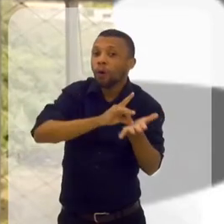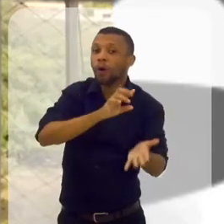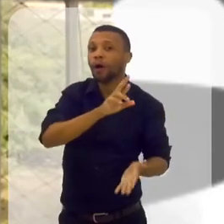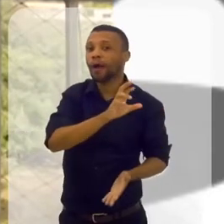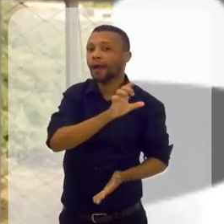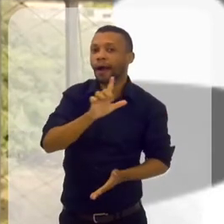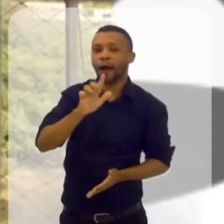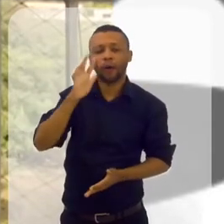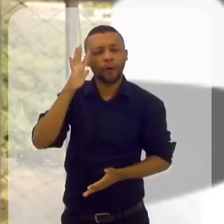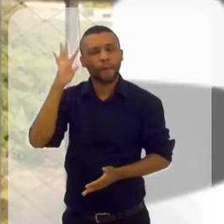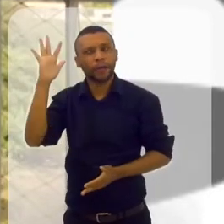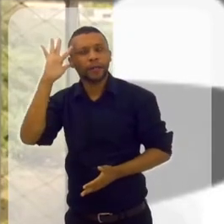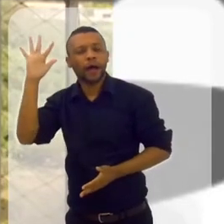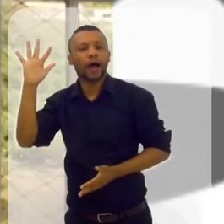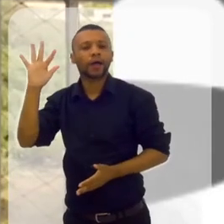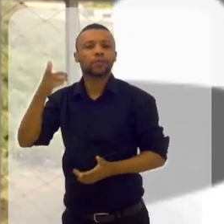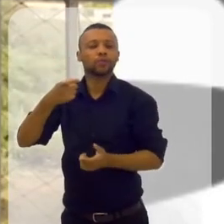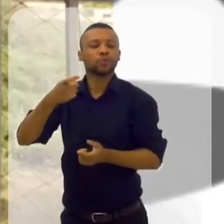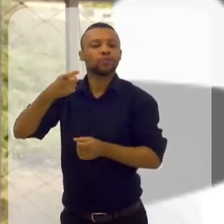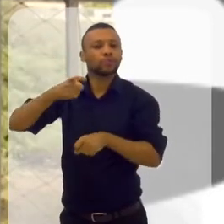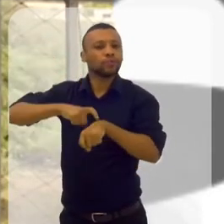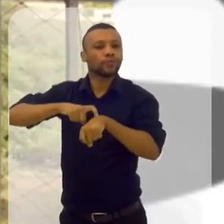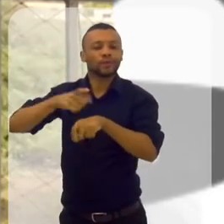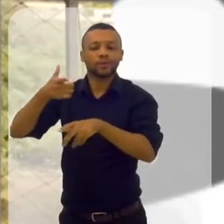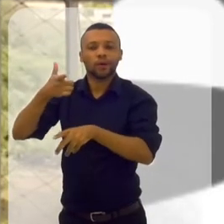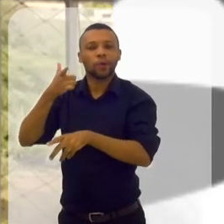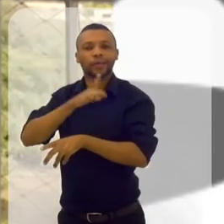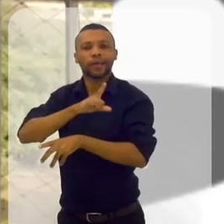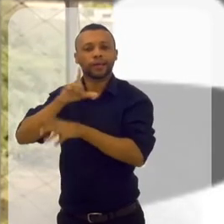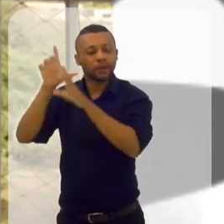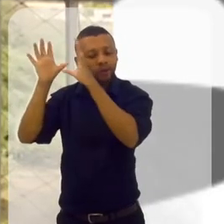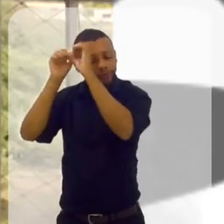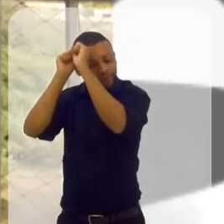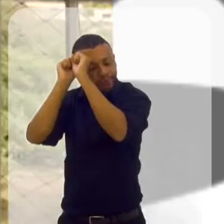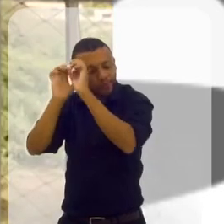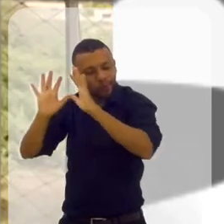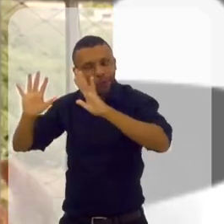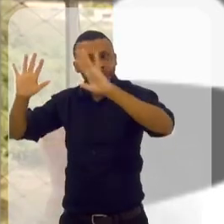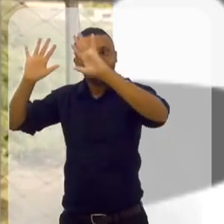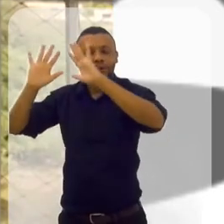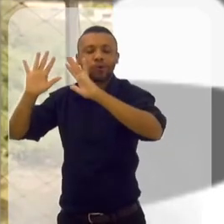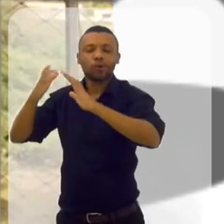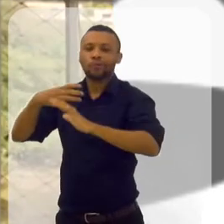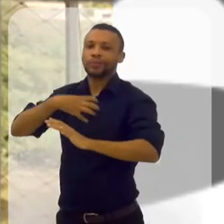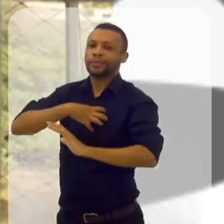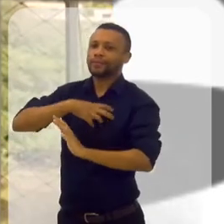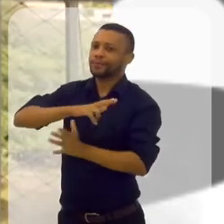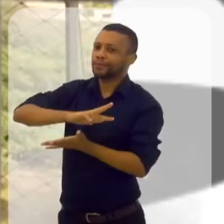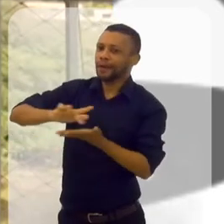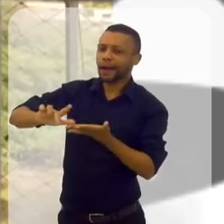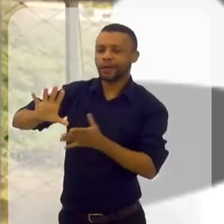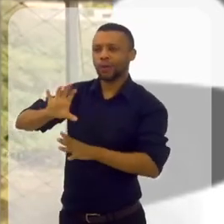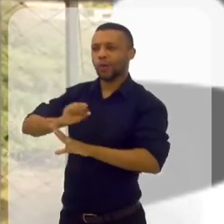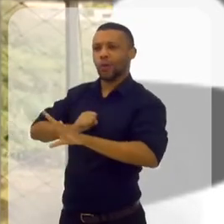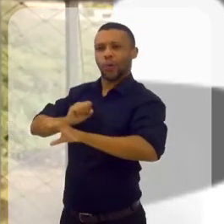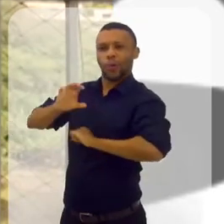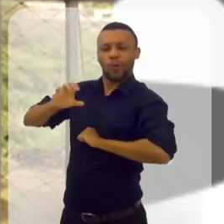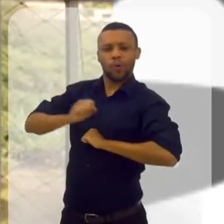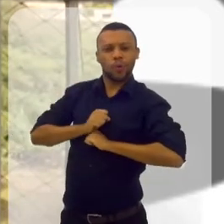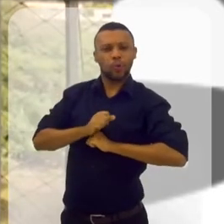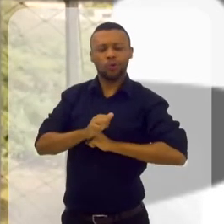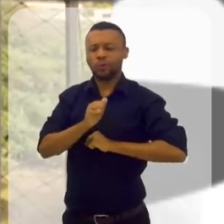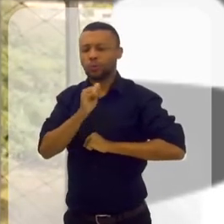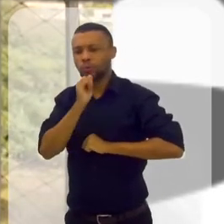relembrando. Então, você começa a trazer aquelas emoções, a tristeza que você sentiu naquele dia, da perda dessa pessoa. Ou então, um dia